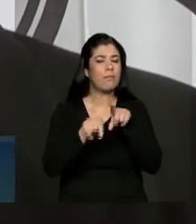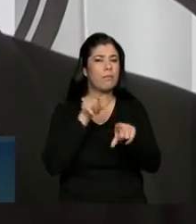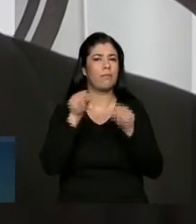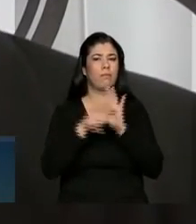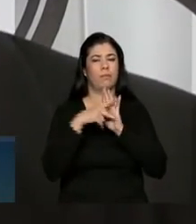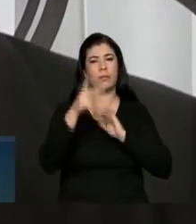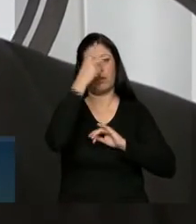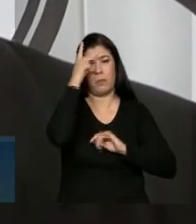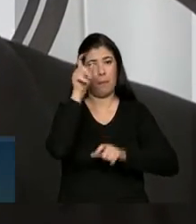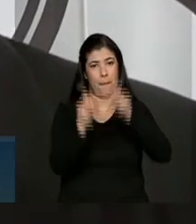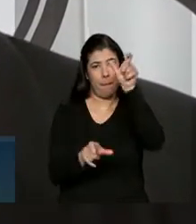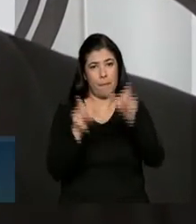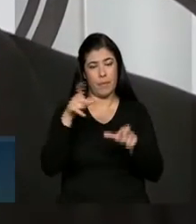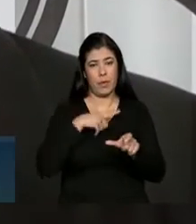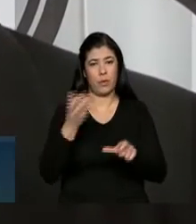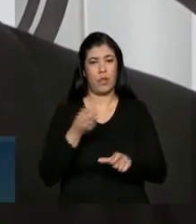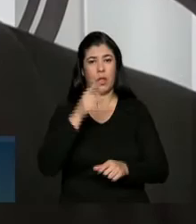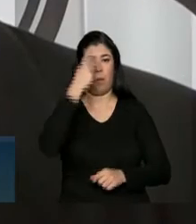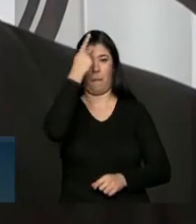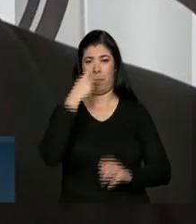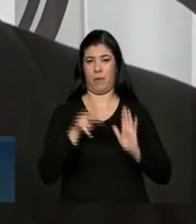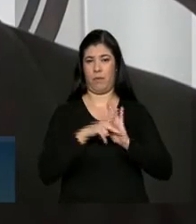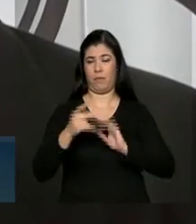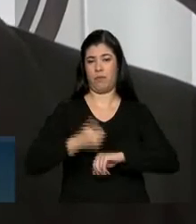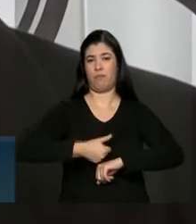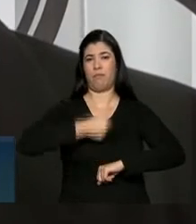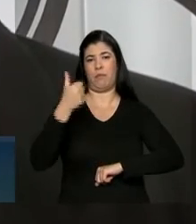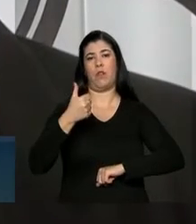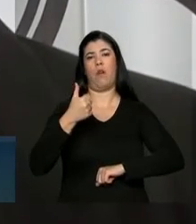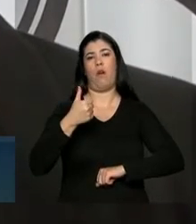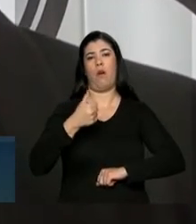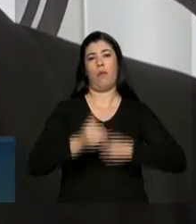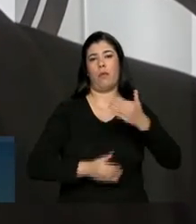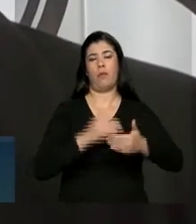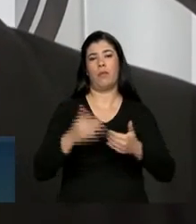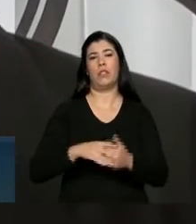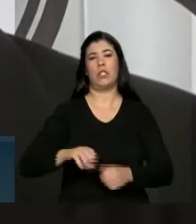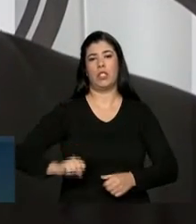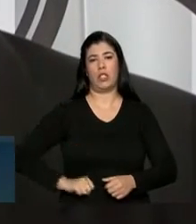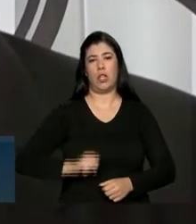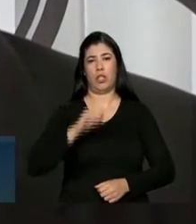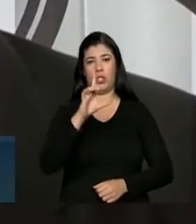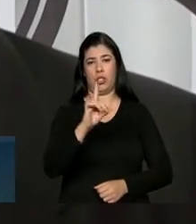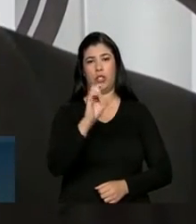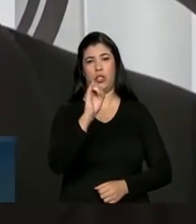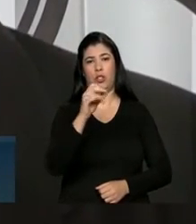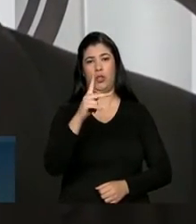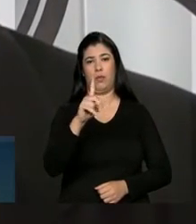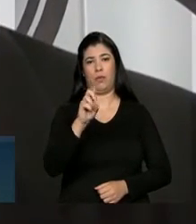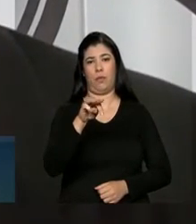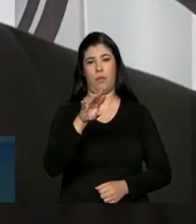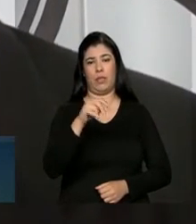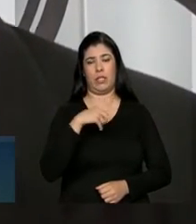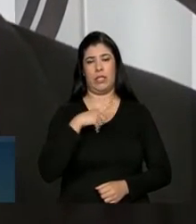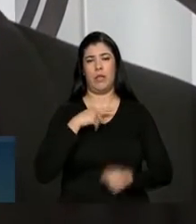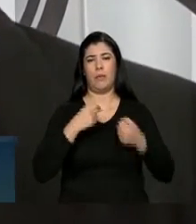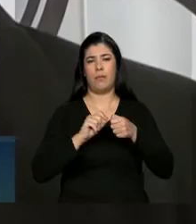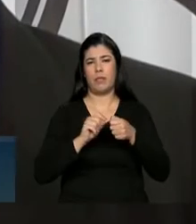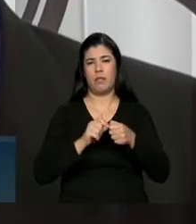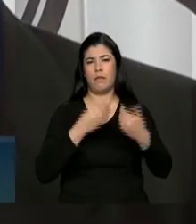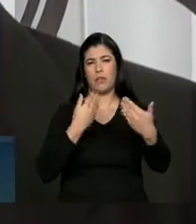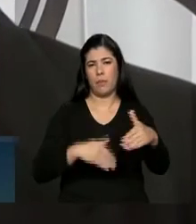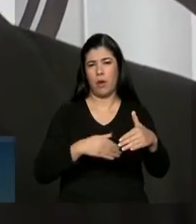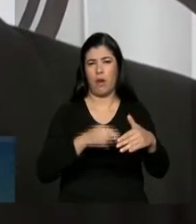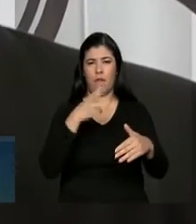os candidatos à carreira diplomática de melhor mérito. Os candidatos têm que fazer um grande exame inicial com cerca de 300